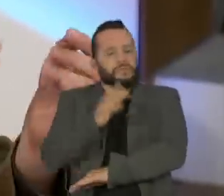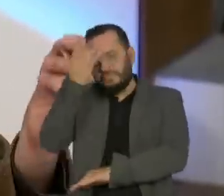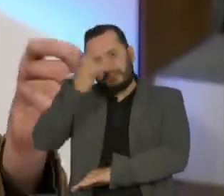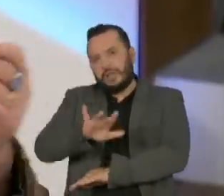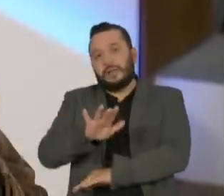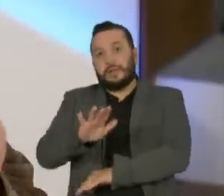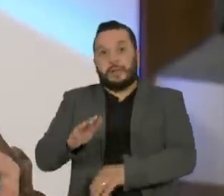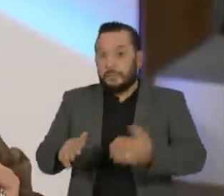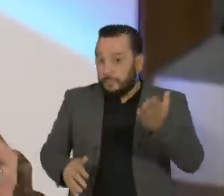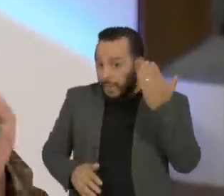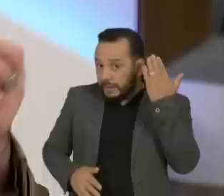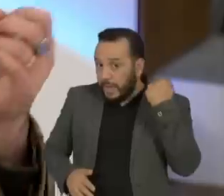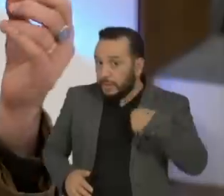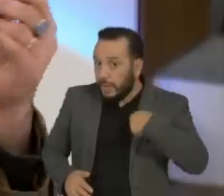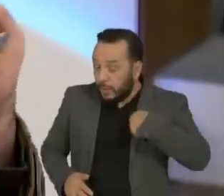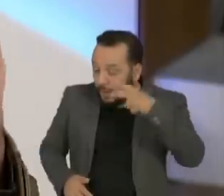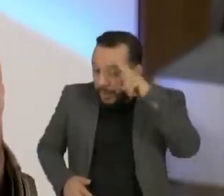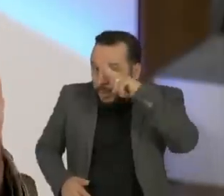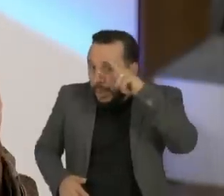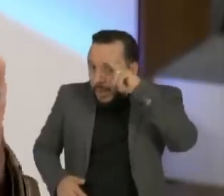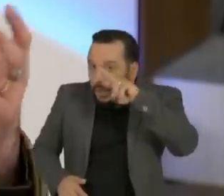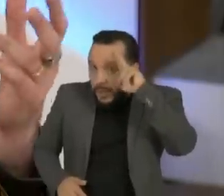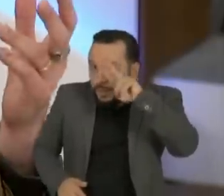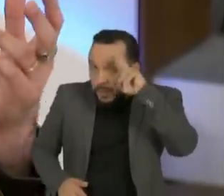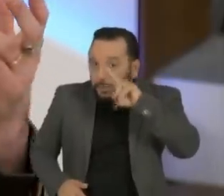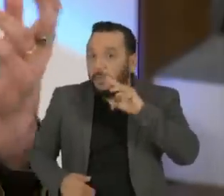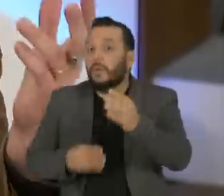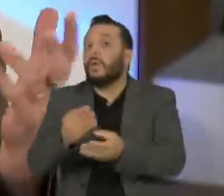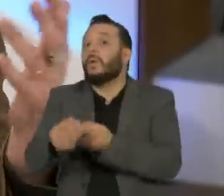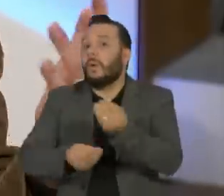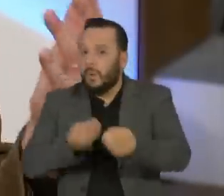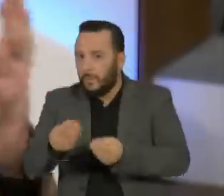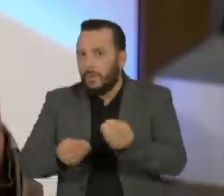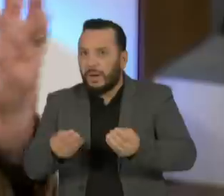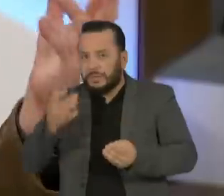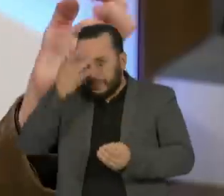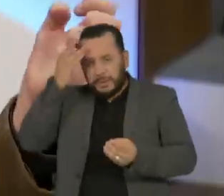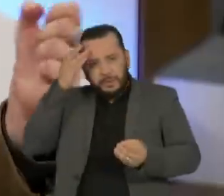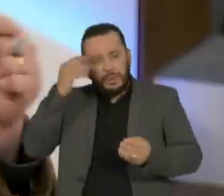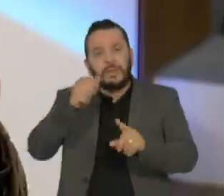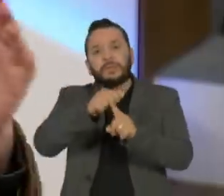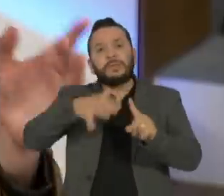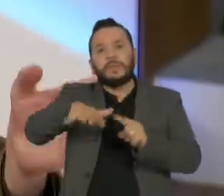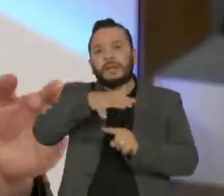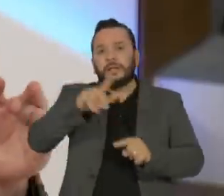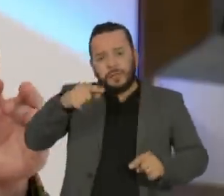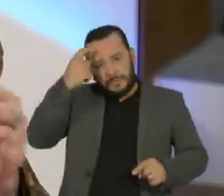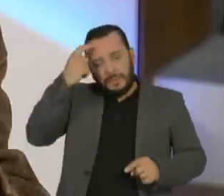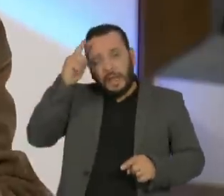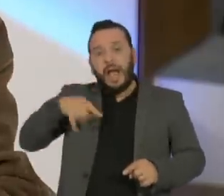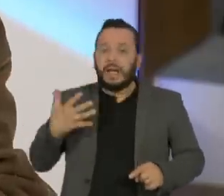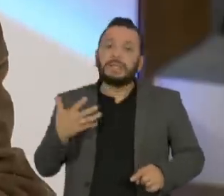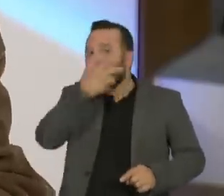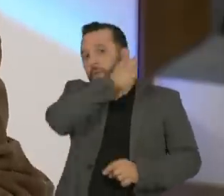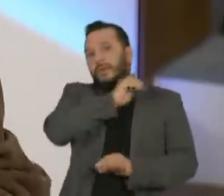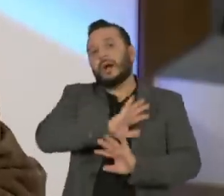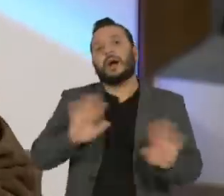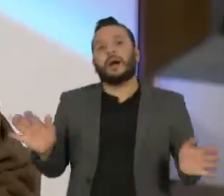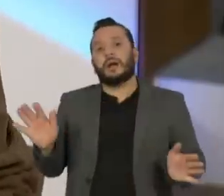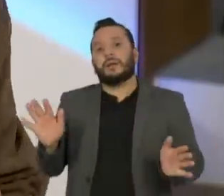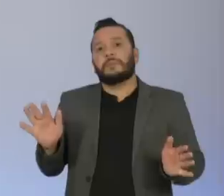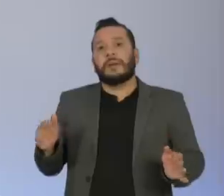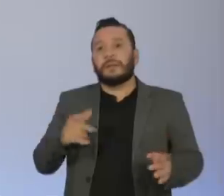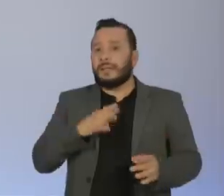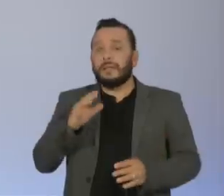por isso que eu estou falando que eu me lembro, o teor daquilo soava para toda a sociedade como uma salvação da lavoura, mas isso demorou um